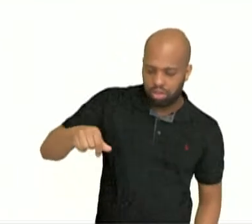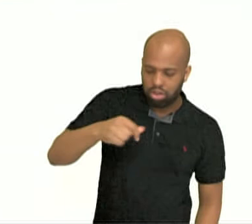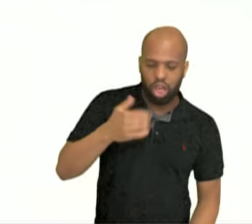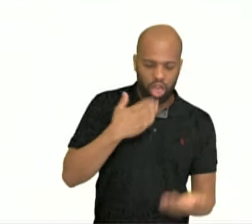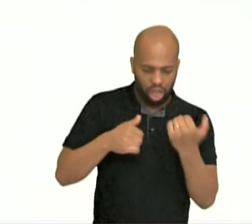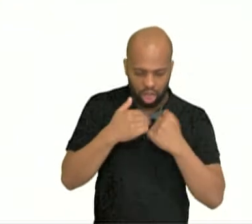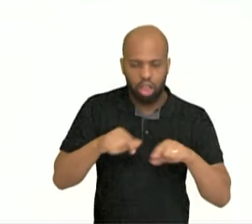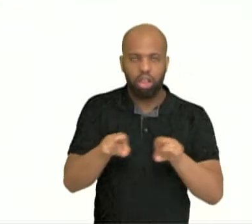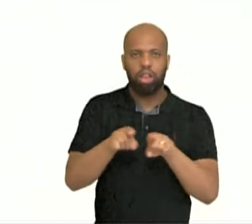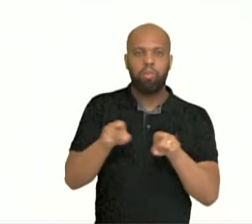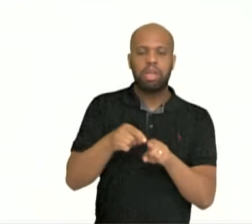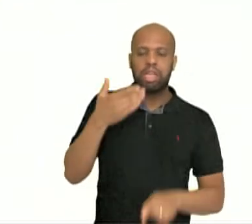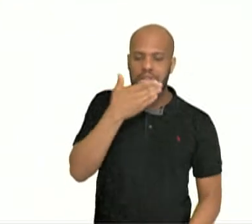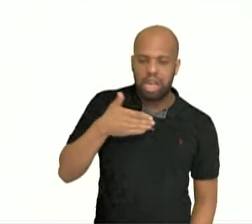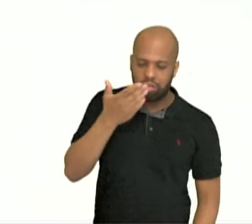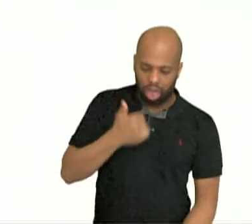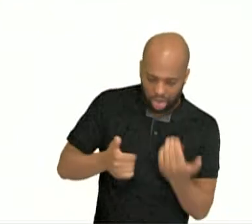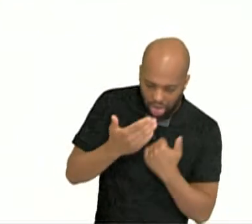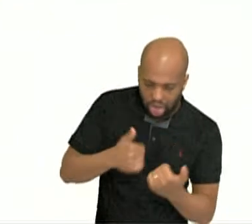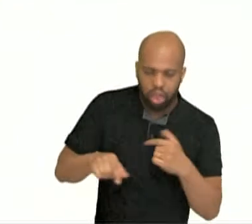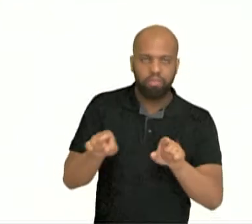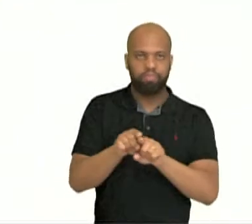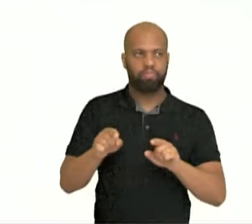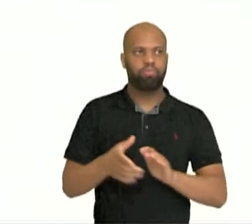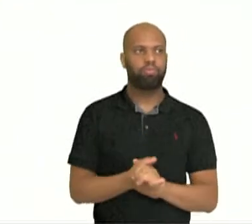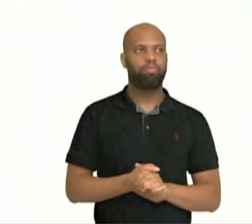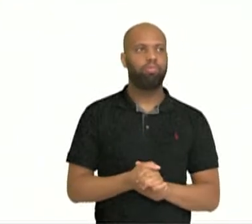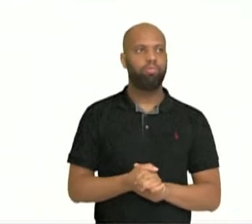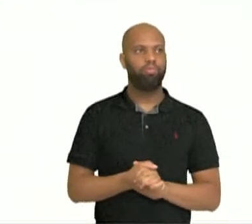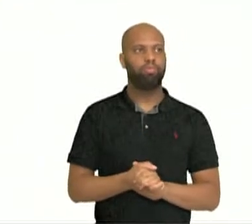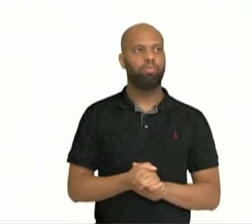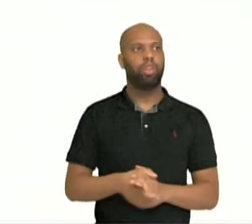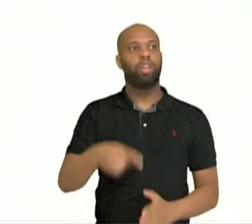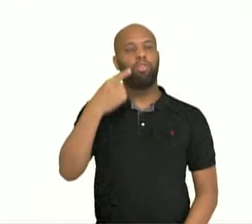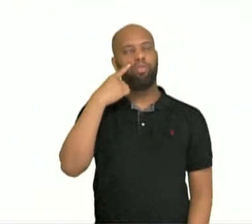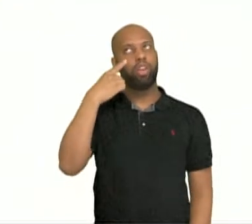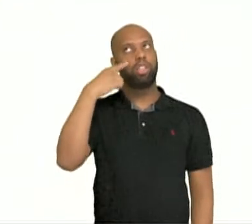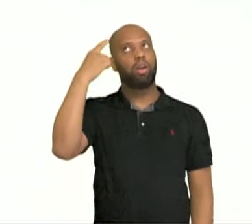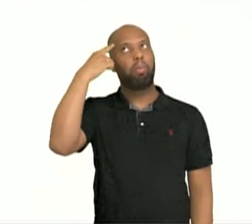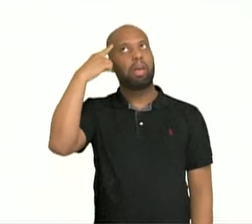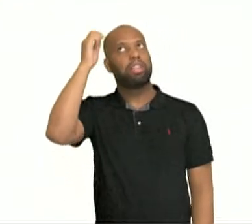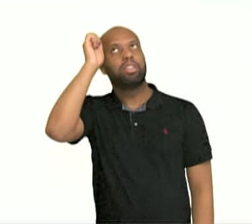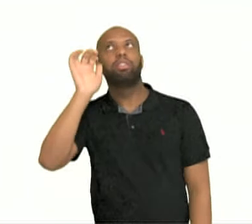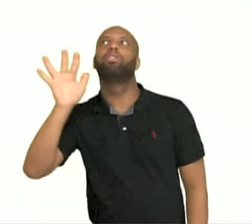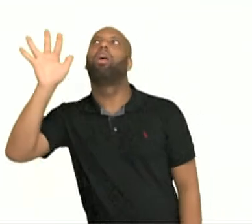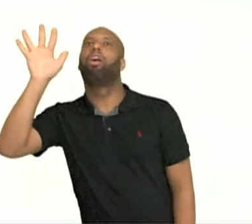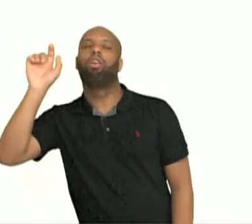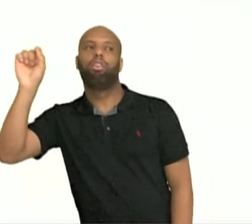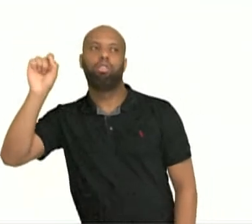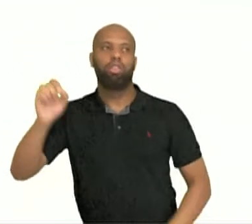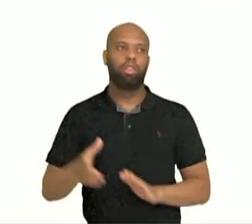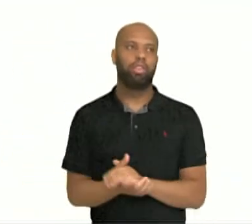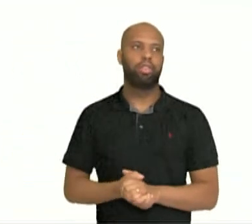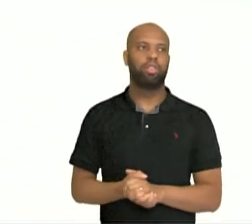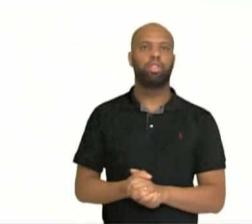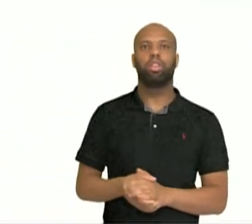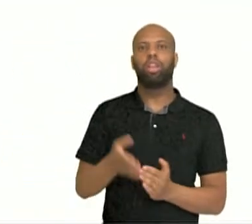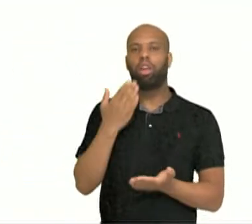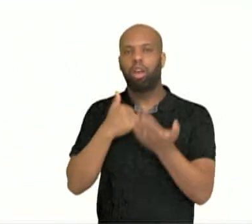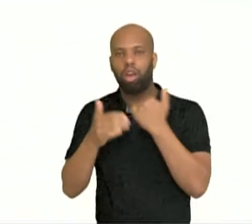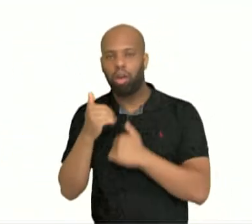muito açúcar. Pois é. Olha aqui. Olha o pensamento da pessoa, do indivíduo.